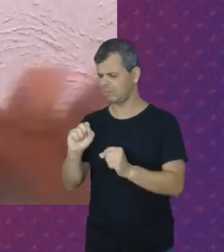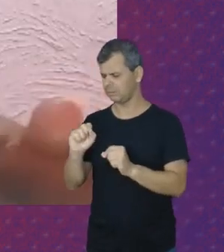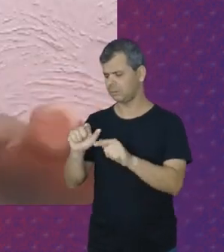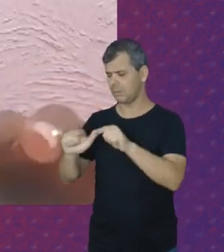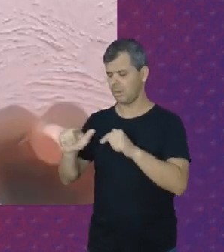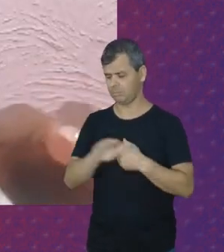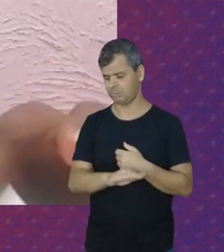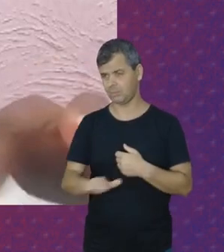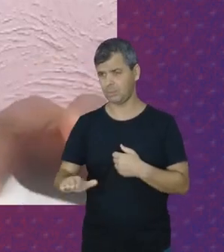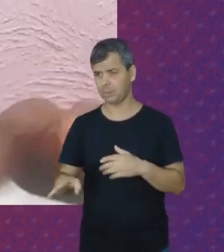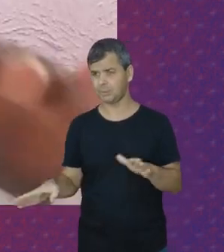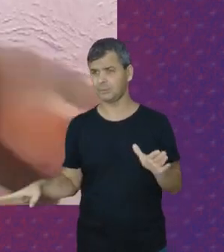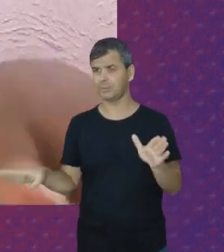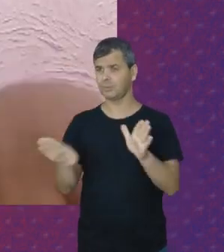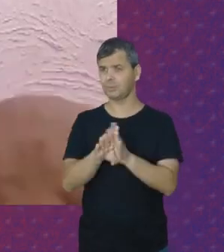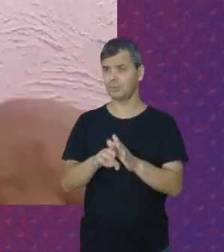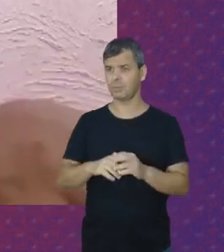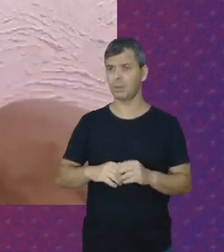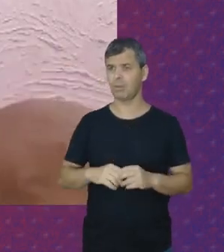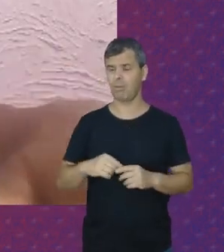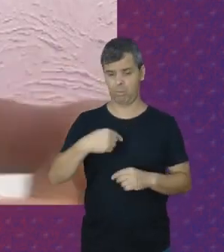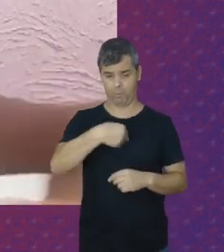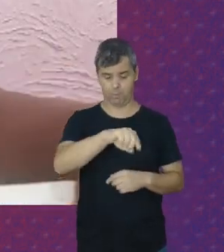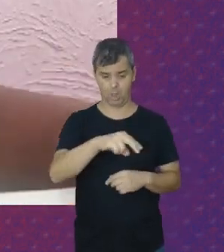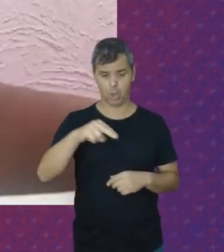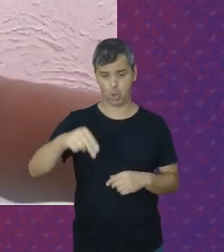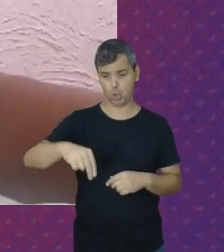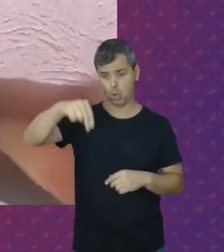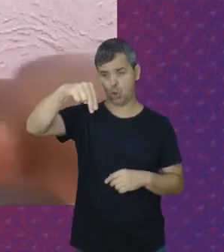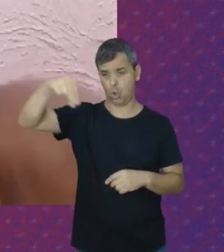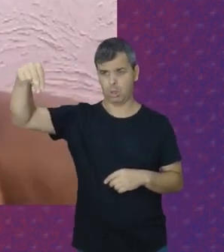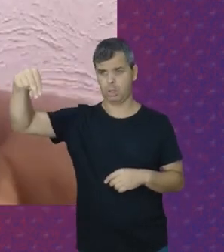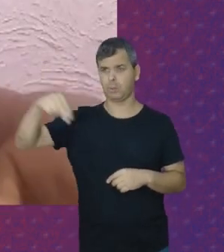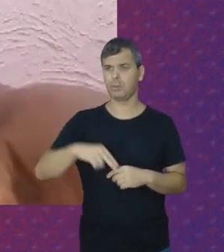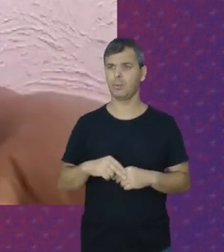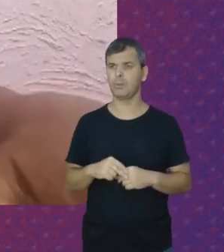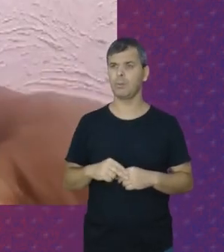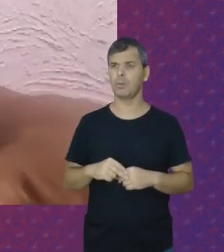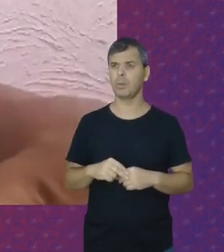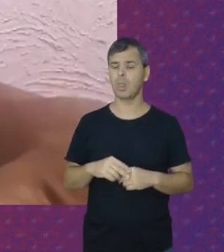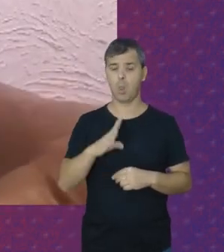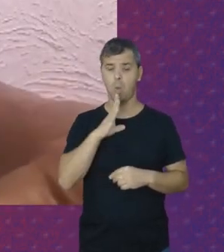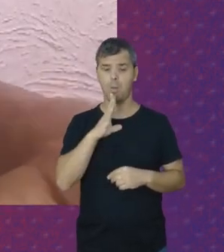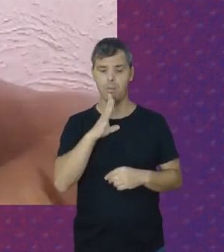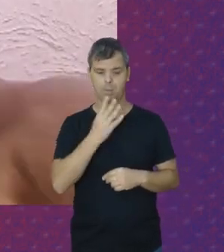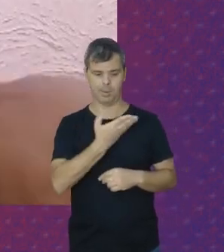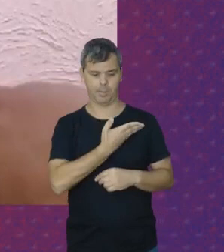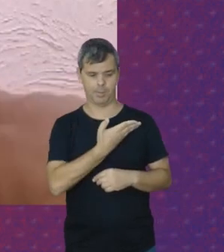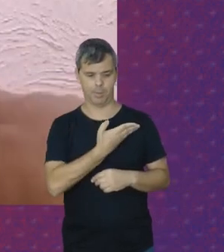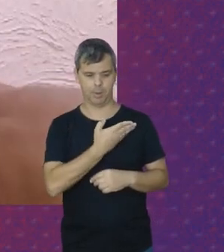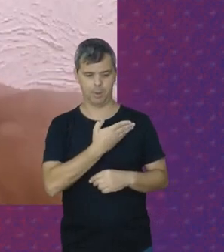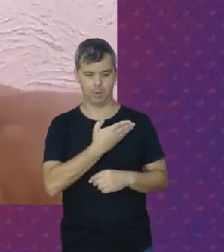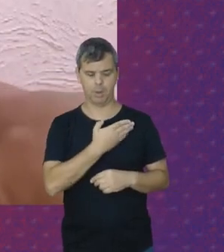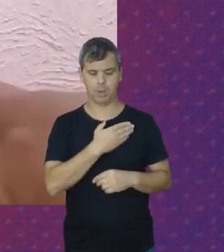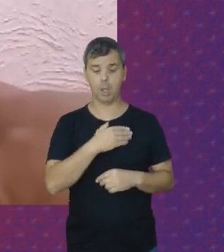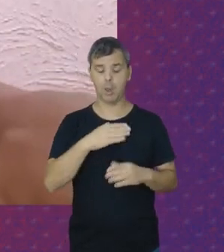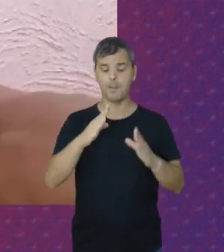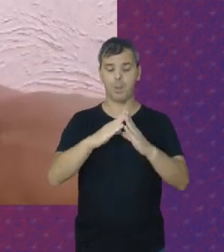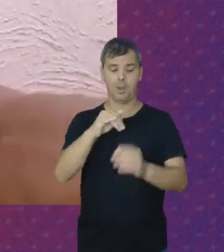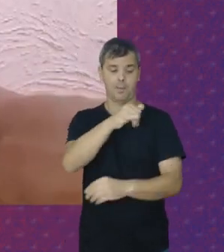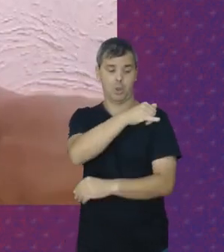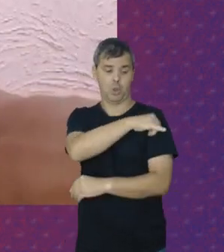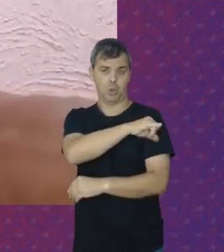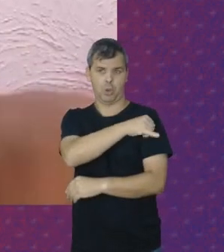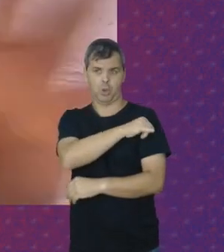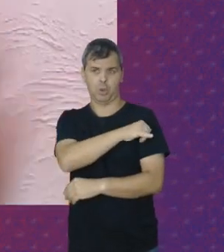quê? Chegava no Faz de conta Ia lá para o Nordeste Aí uma conhecida Que morava no Rio Que